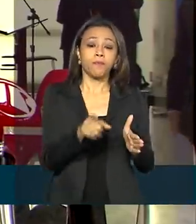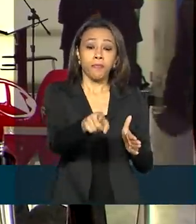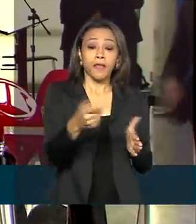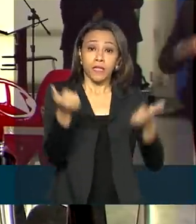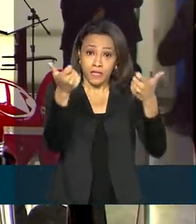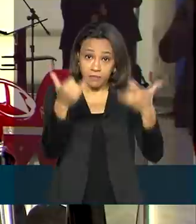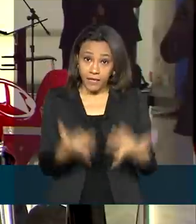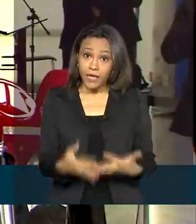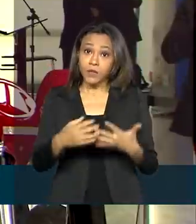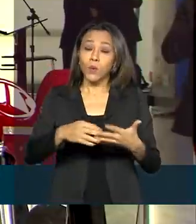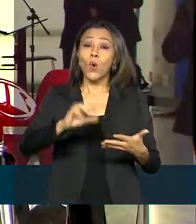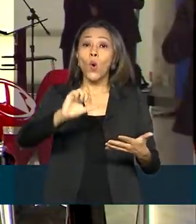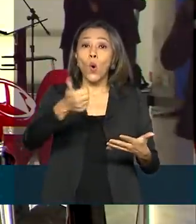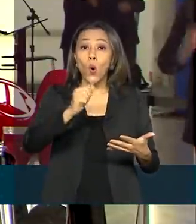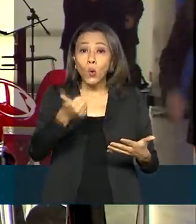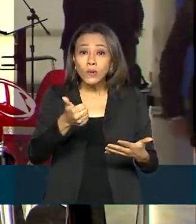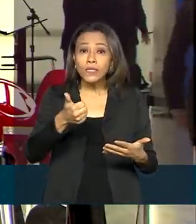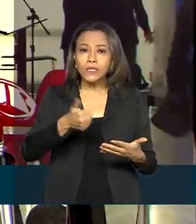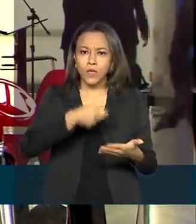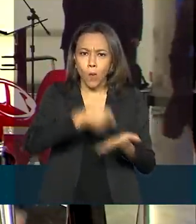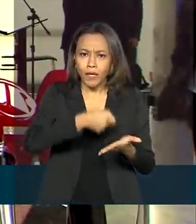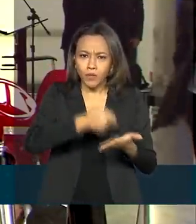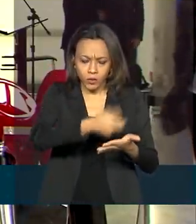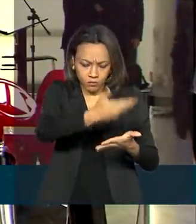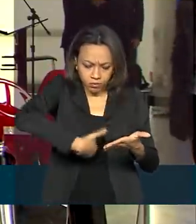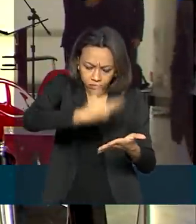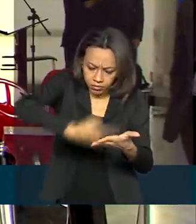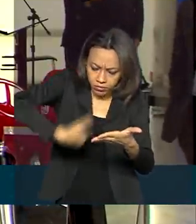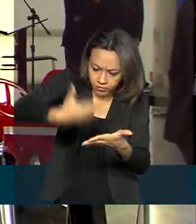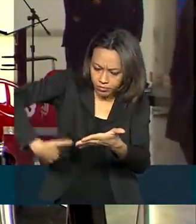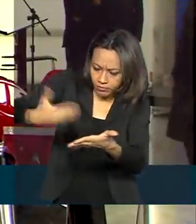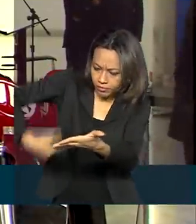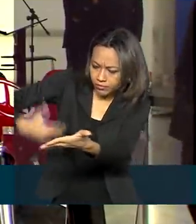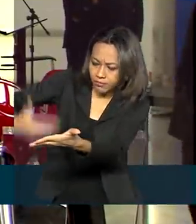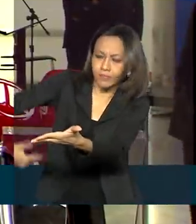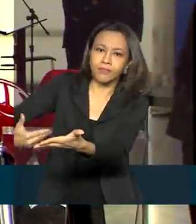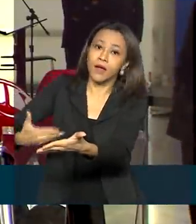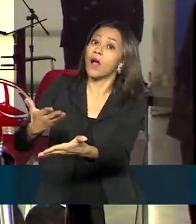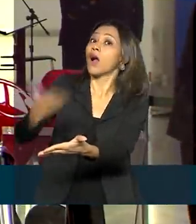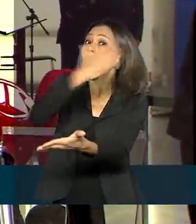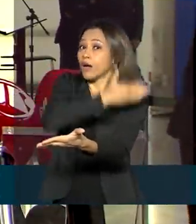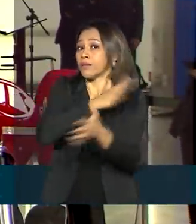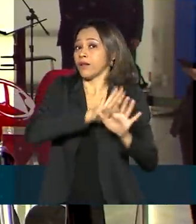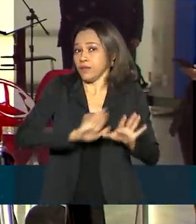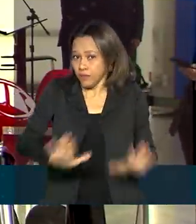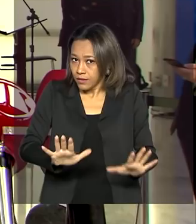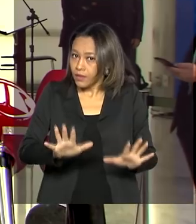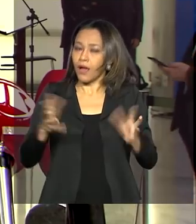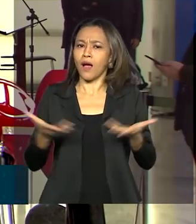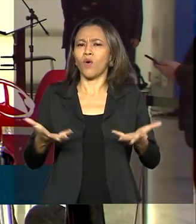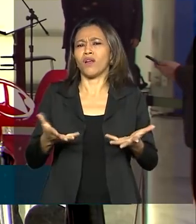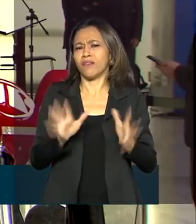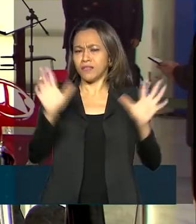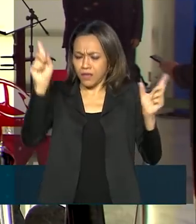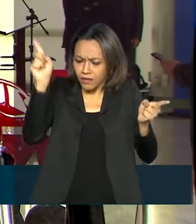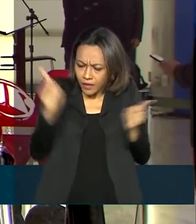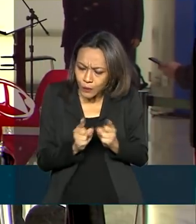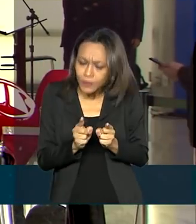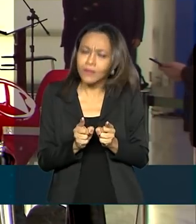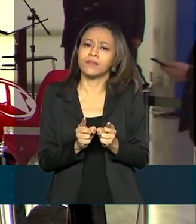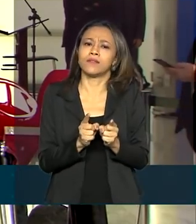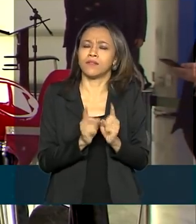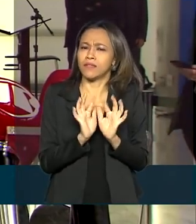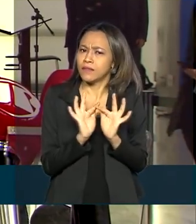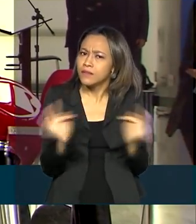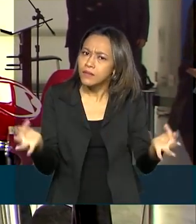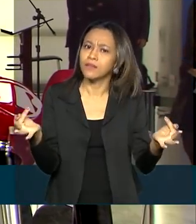reunindo 11 obrigações distintas. O sistema já era assim, mas agora de uma maneira muito mais leve e simples, olhando